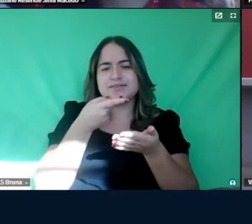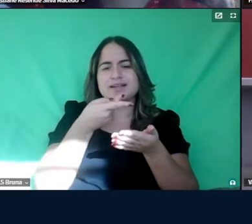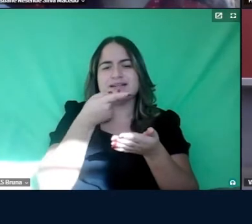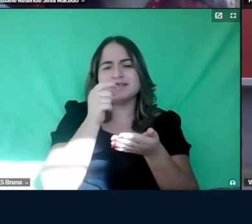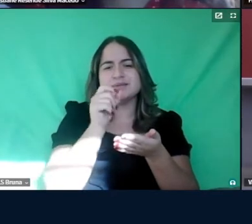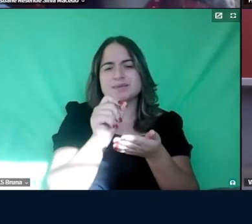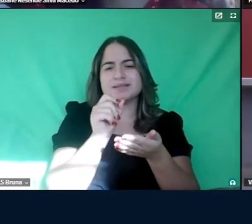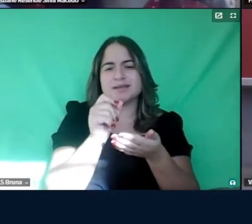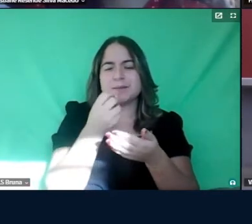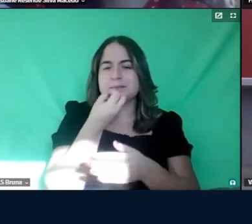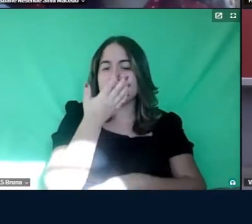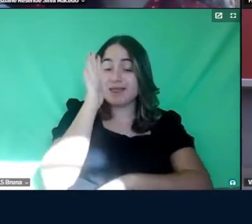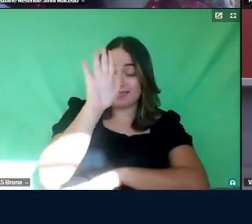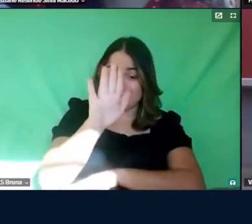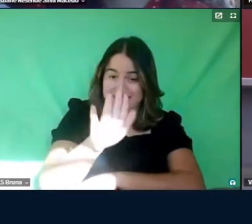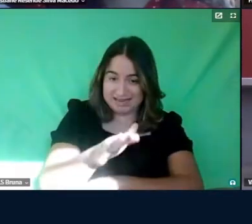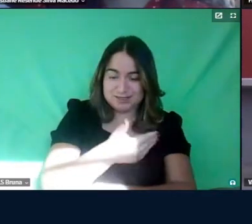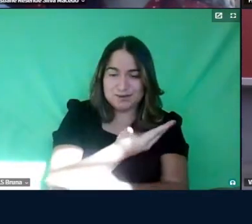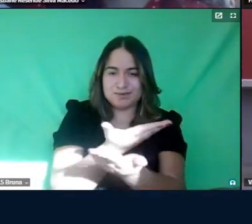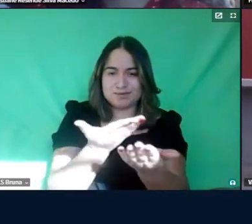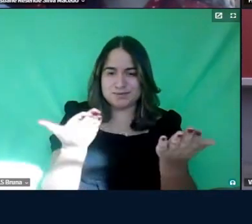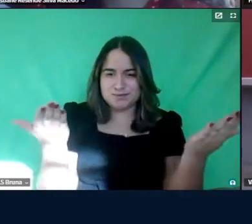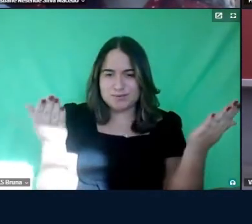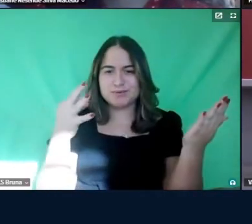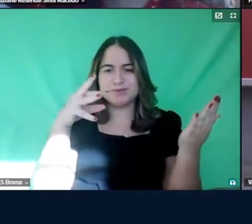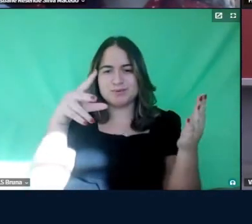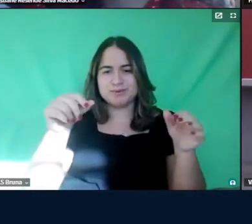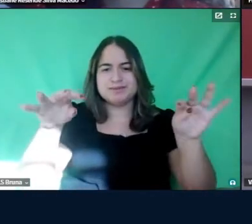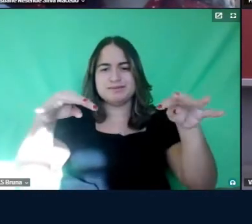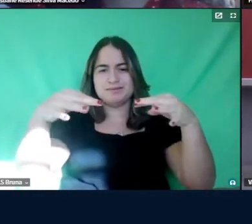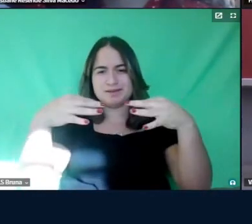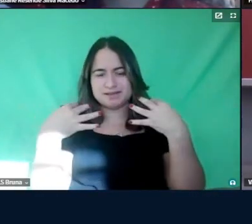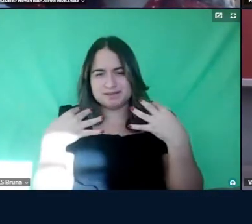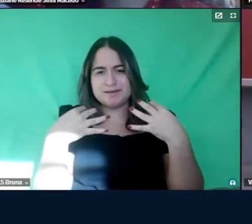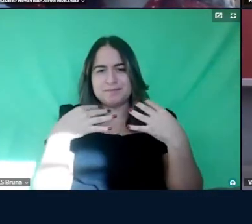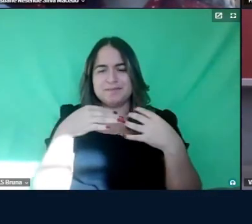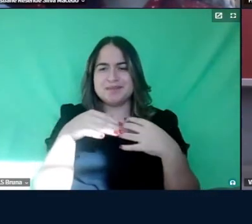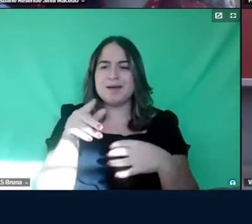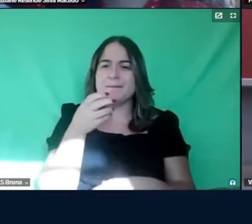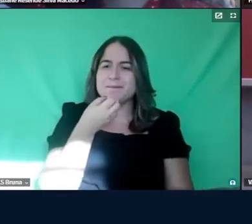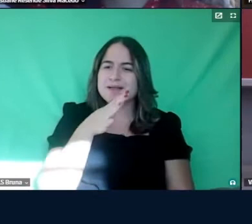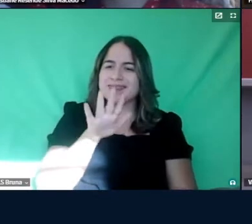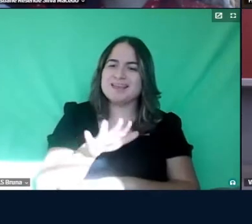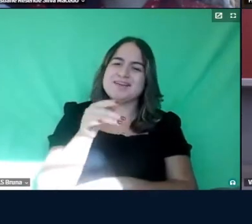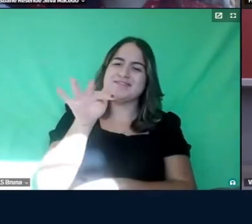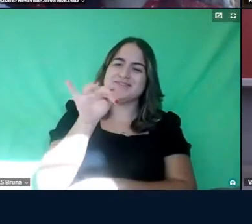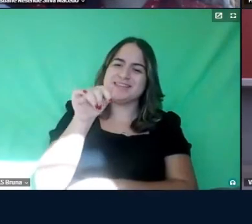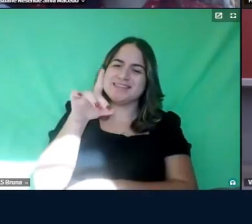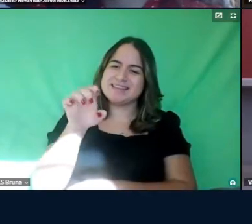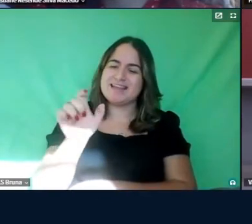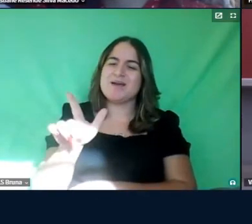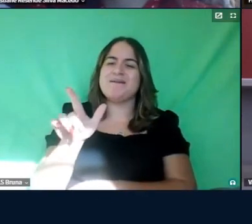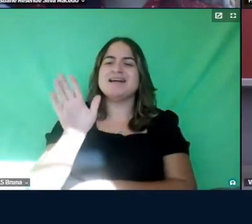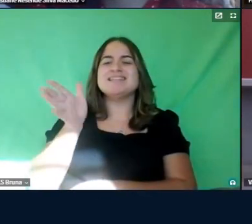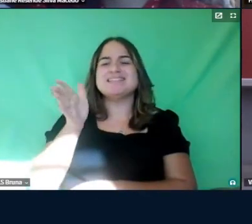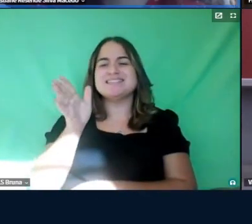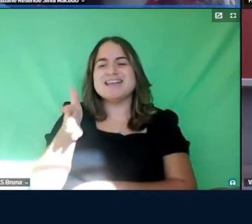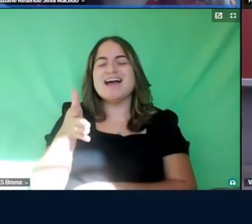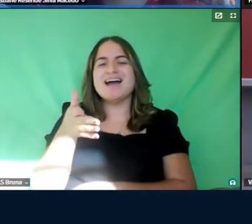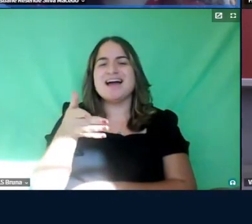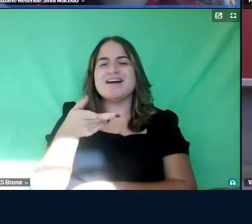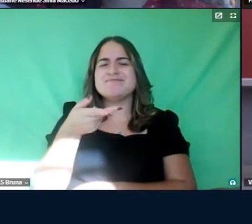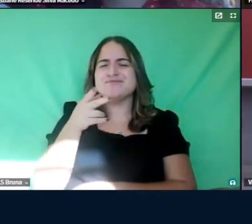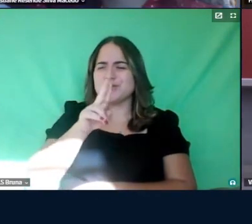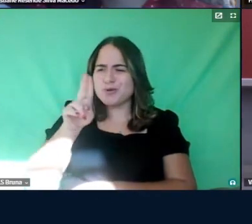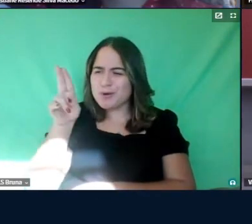boa tarde a todos que estão aqui nos ouvindo, ao Fidel, já tinha ouvido falar, conhecia você de novo,